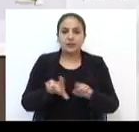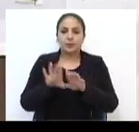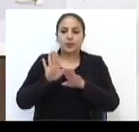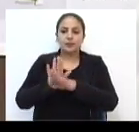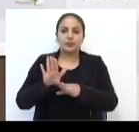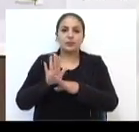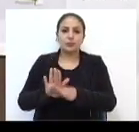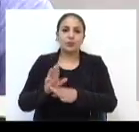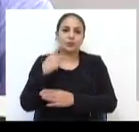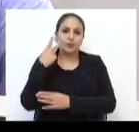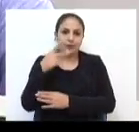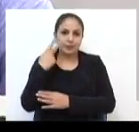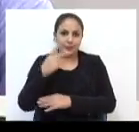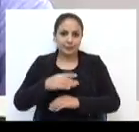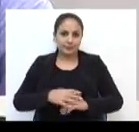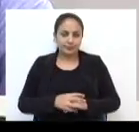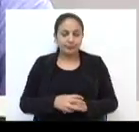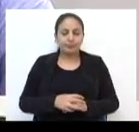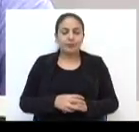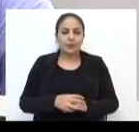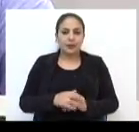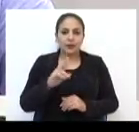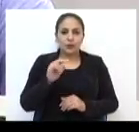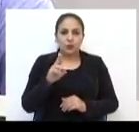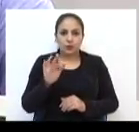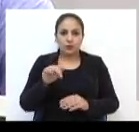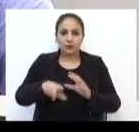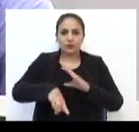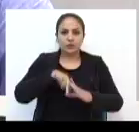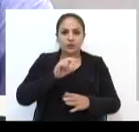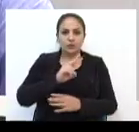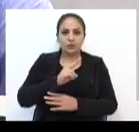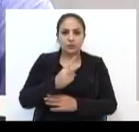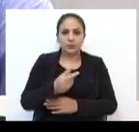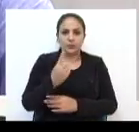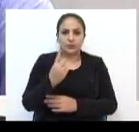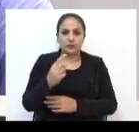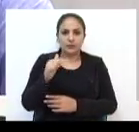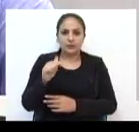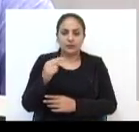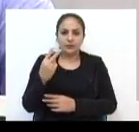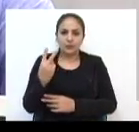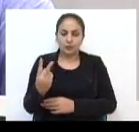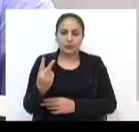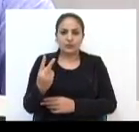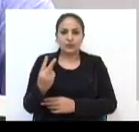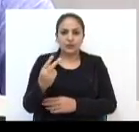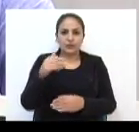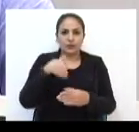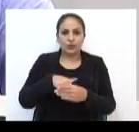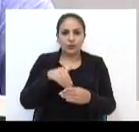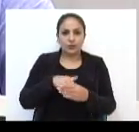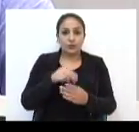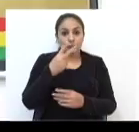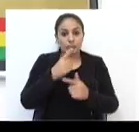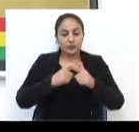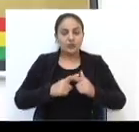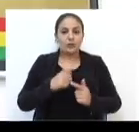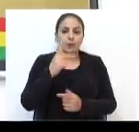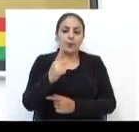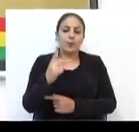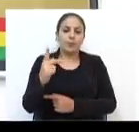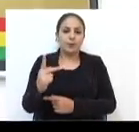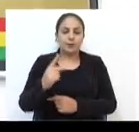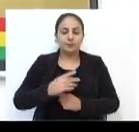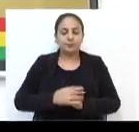parlamentar. Rufa foi eleito com 2.172 votos para um segundo mandato no PP. Uma